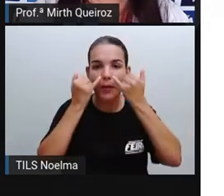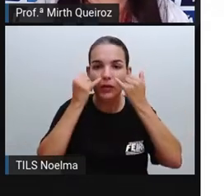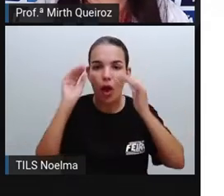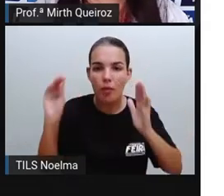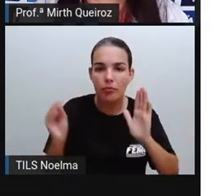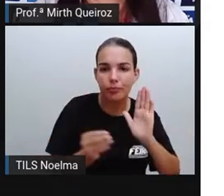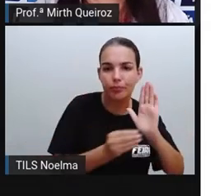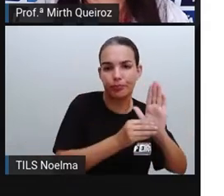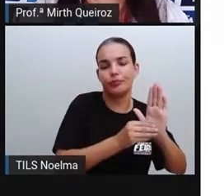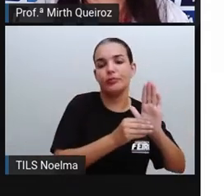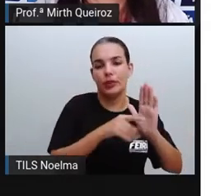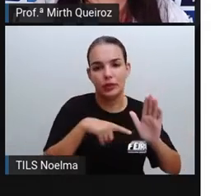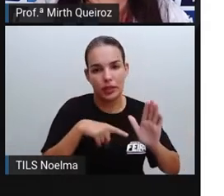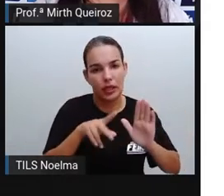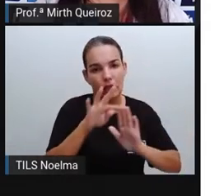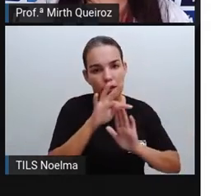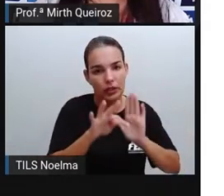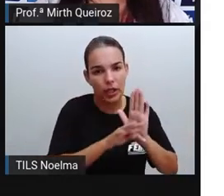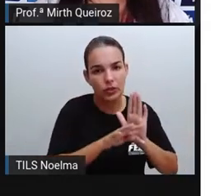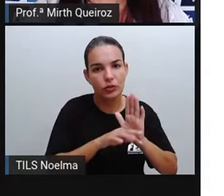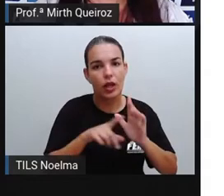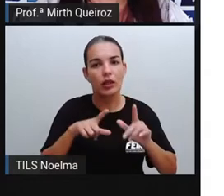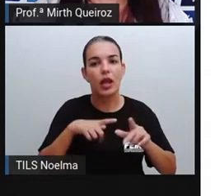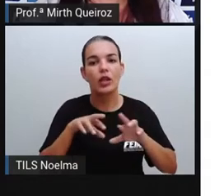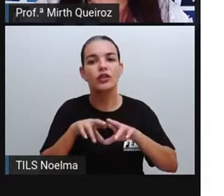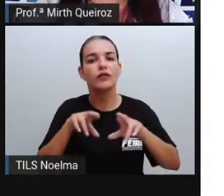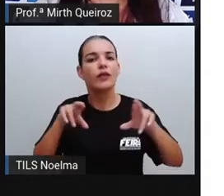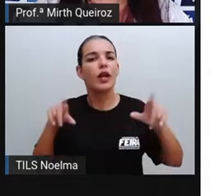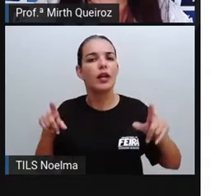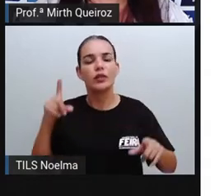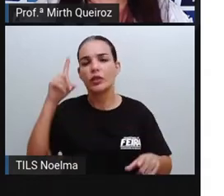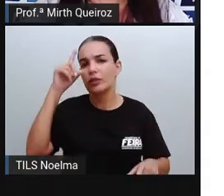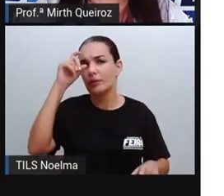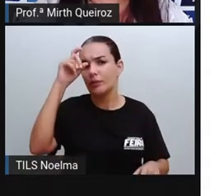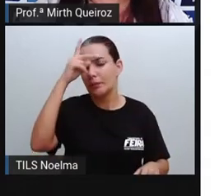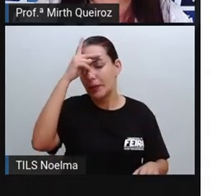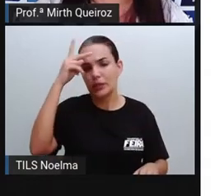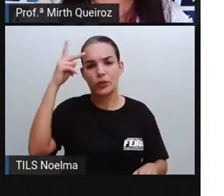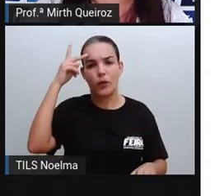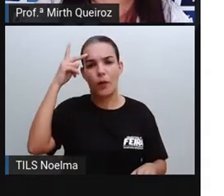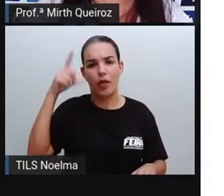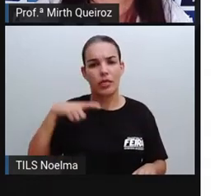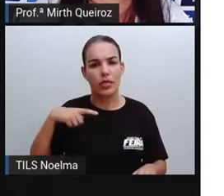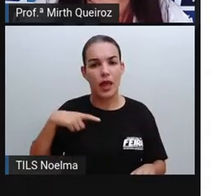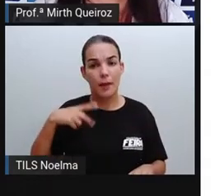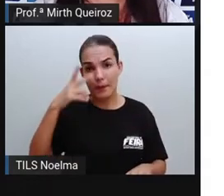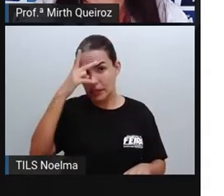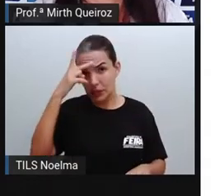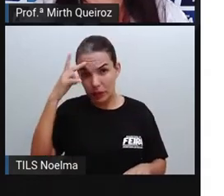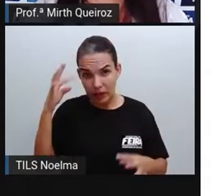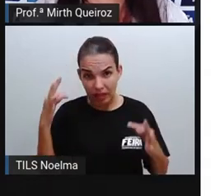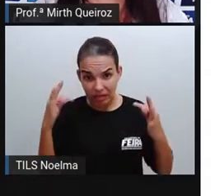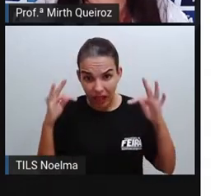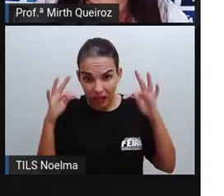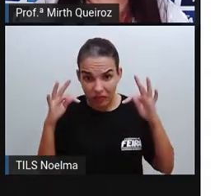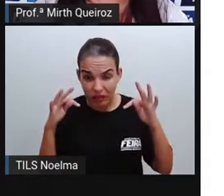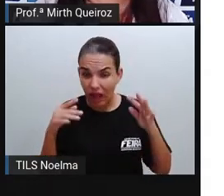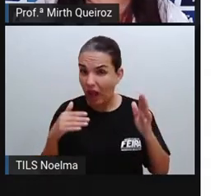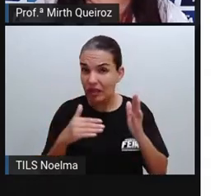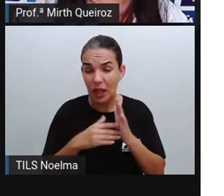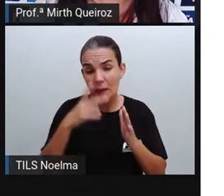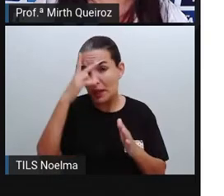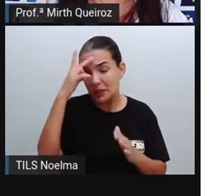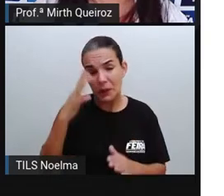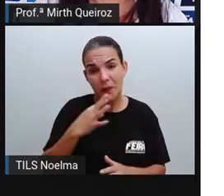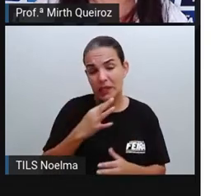nesse tipo de texto por diferentes níveis de pessoas, desde técnicos até leios no assunto, por exemplo.